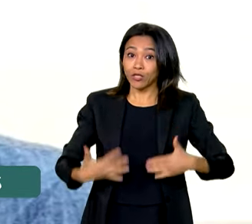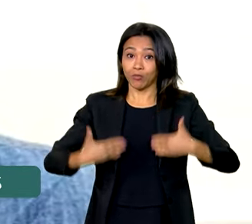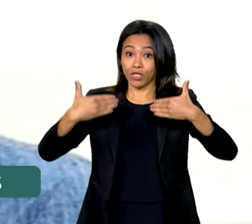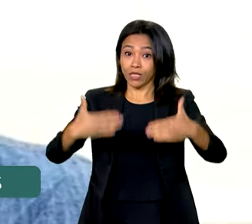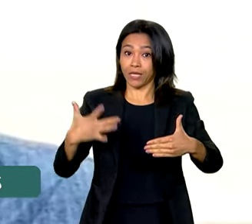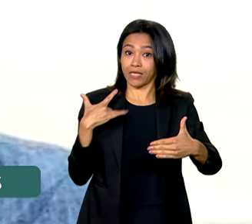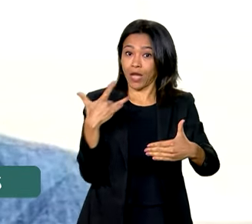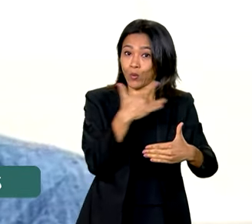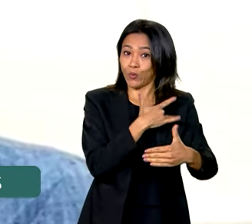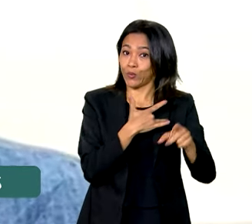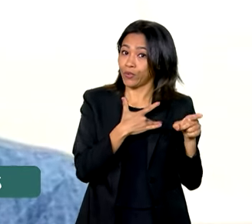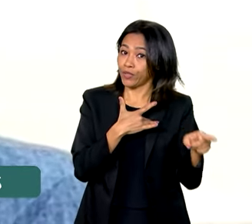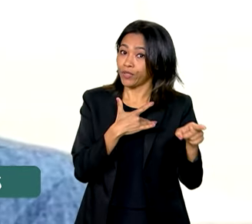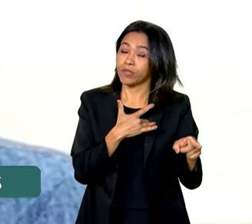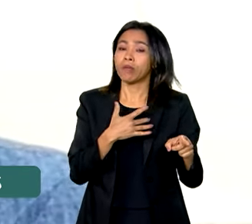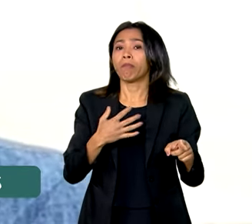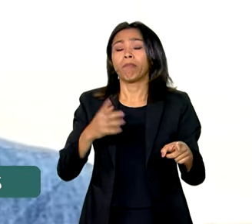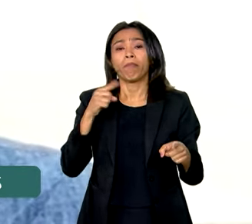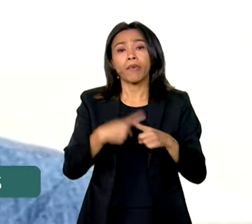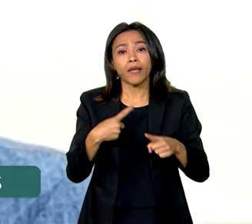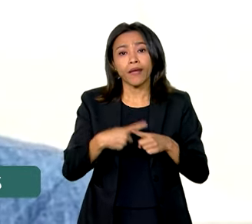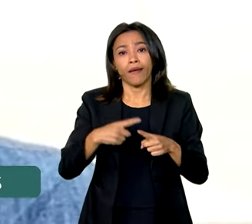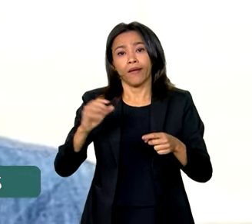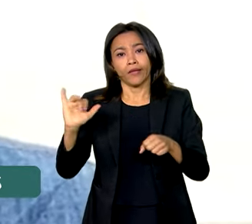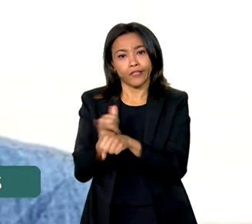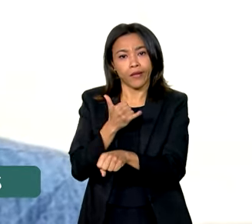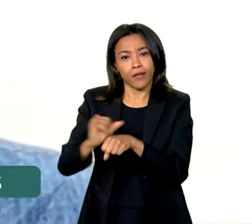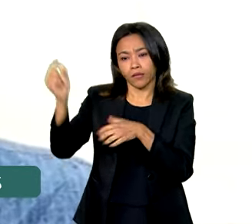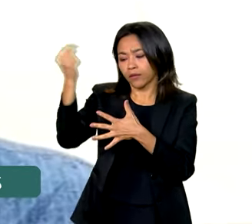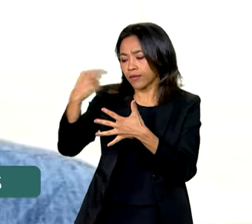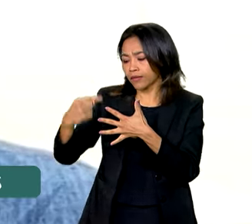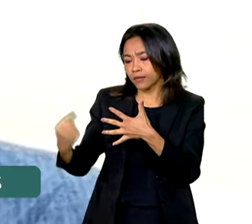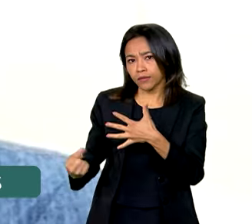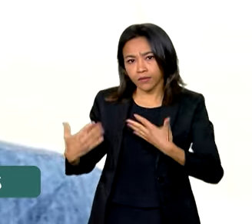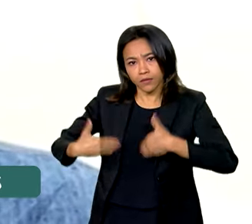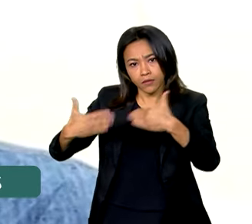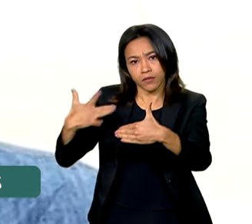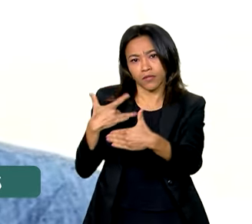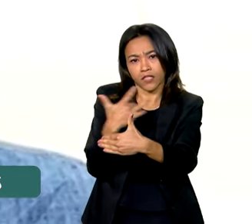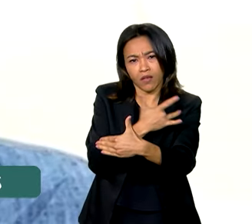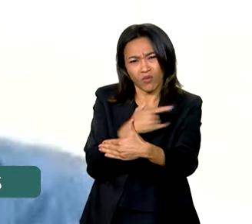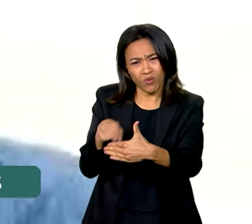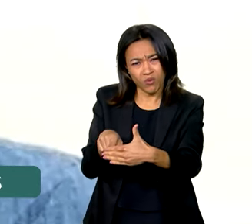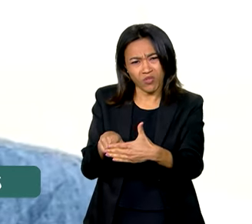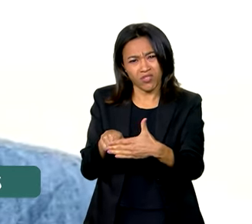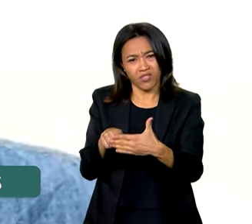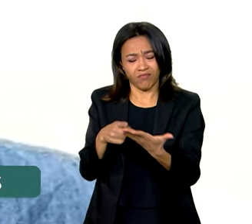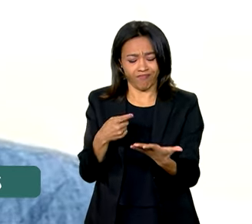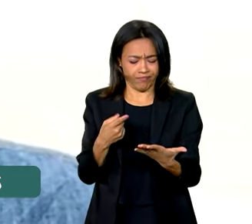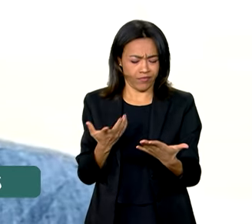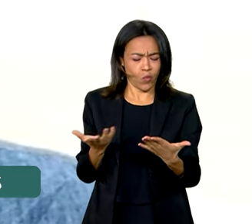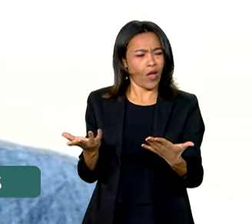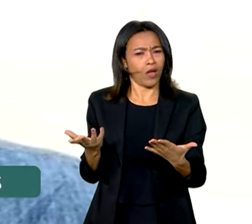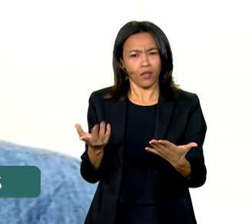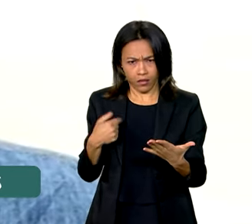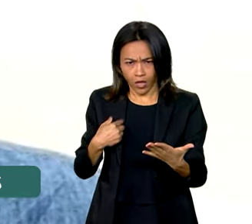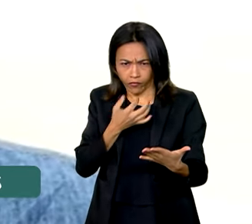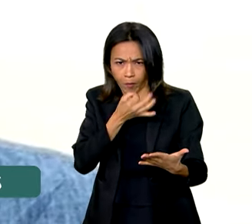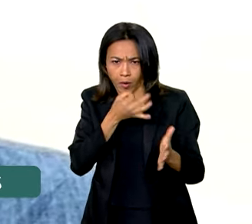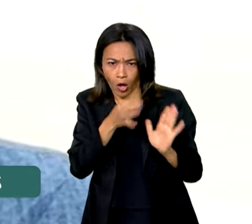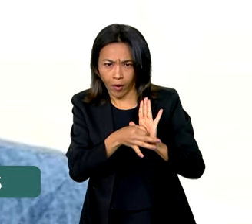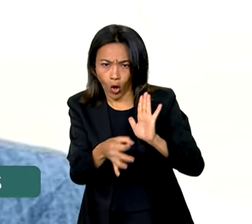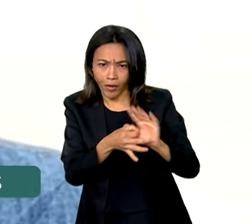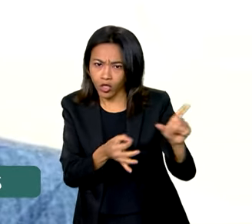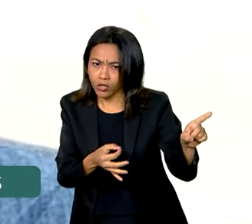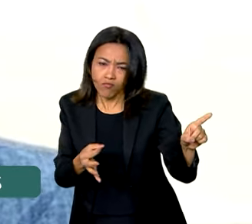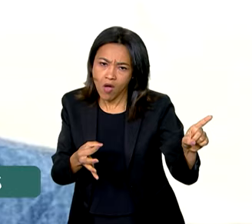da Saúde, para que nenhuma ação do Ministério da Saúde saia sem um olhar, sem pensar